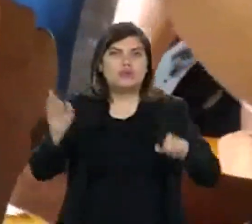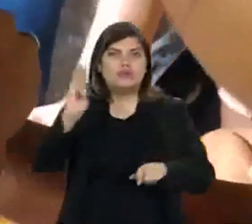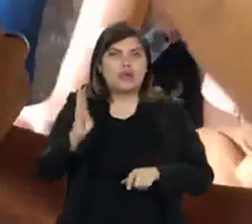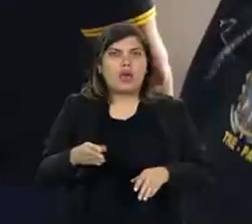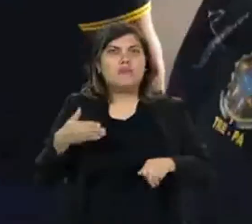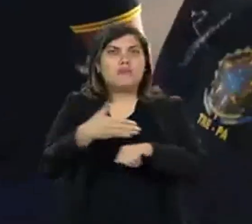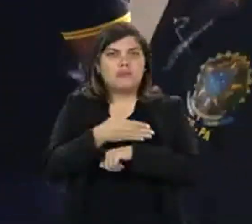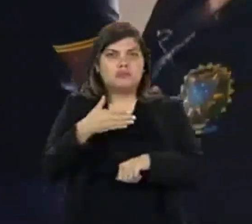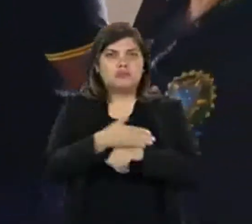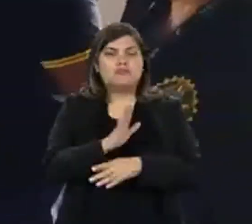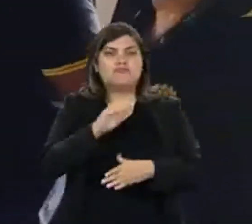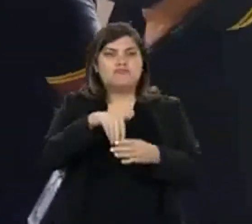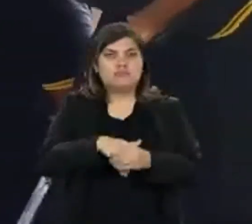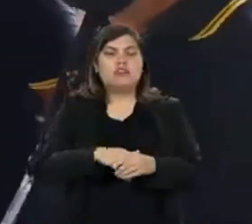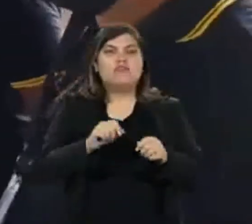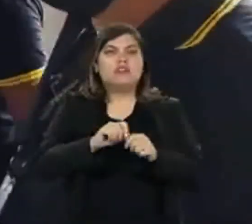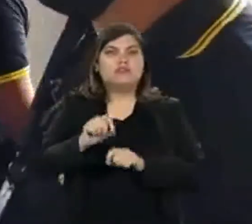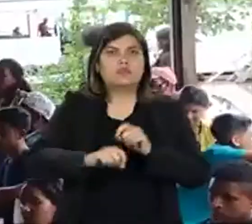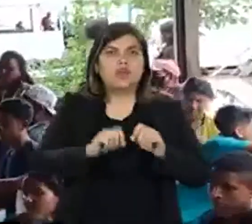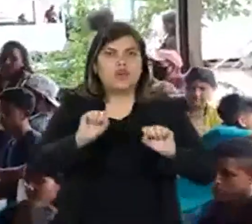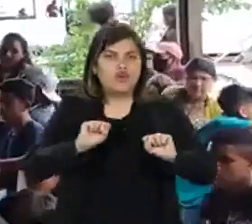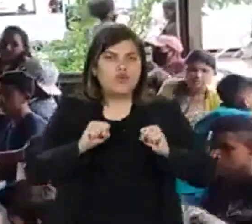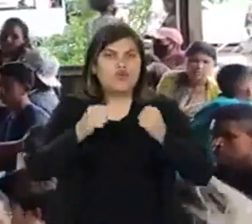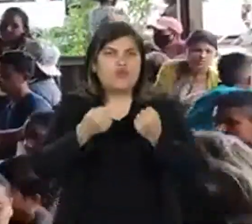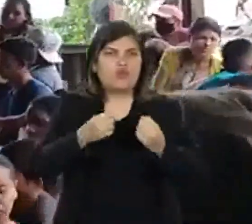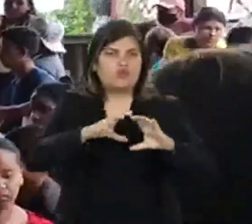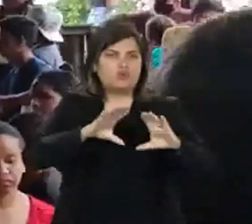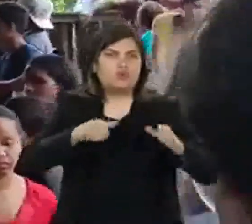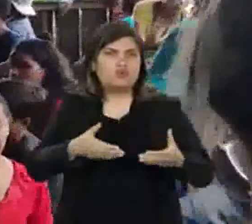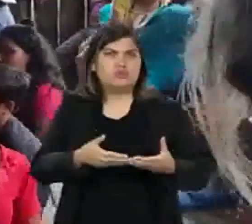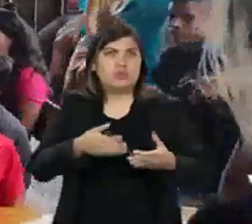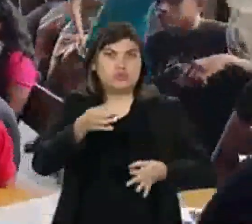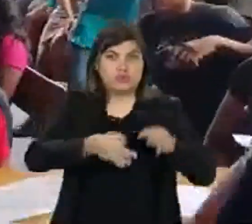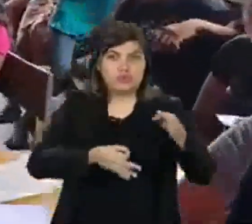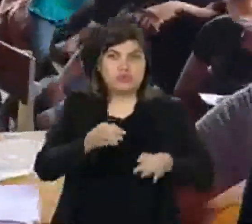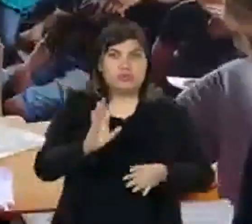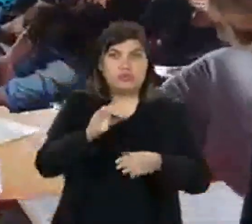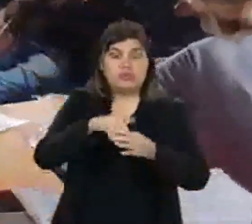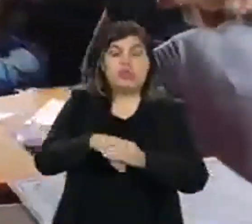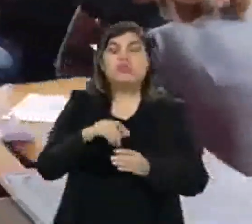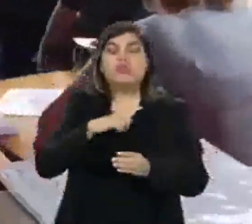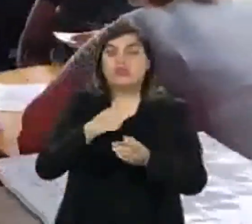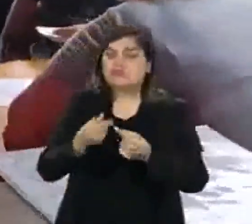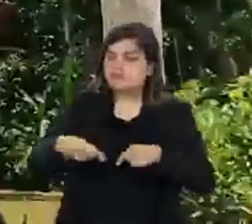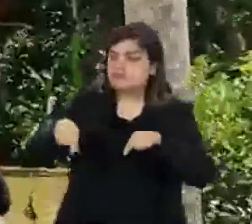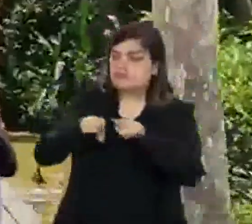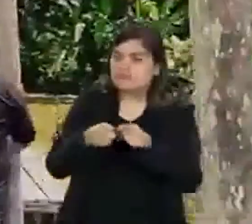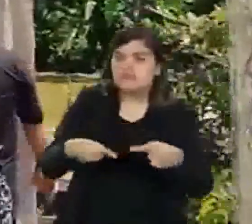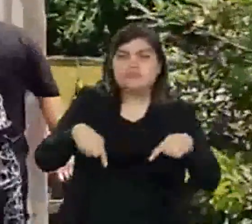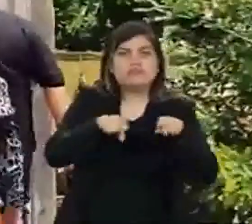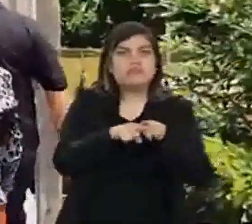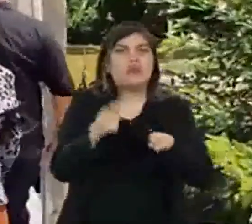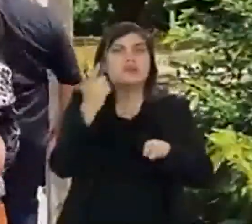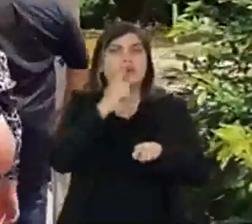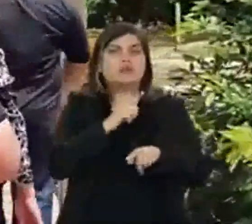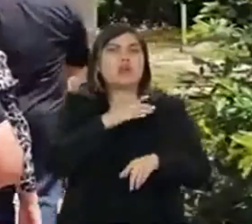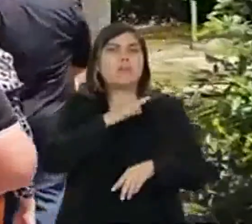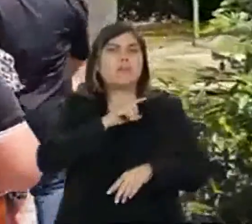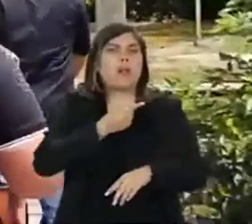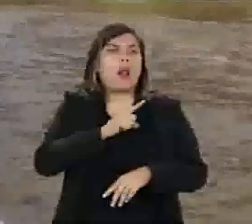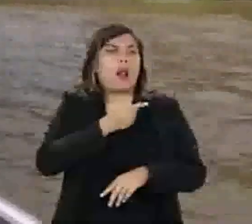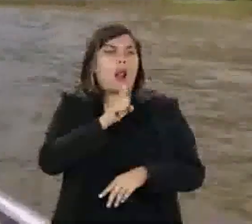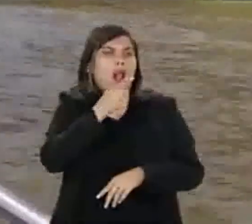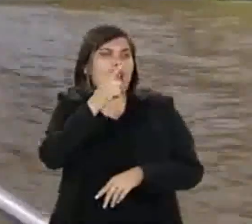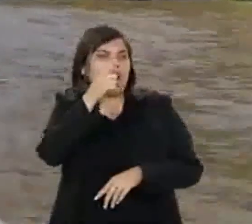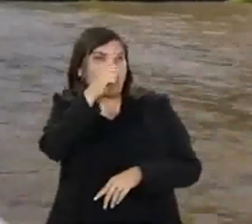brasileiros participem do processo eleitoral é feito um esforço conjunto. A Justiça Eleitoral conta com parcerias para chegar